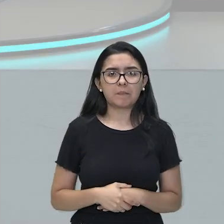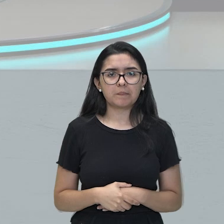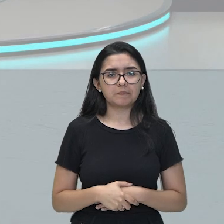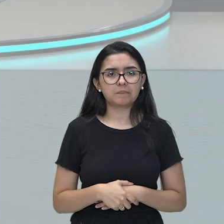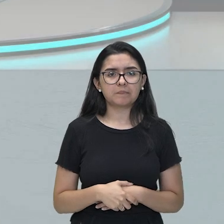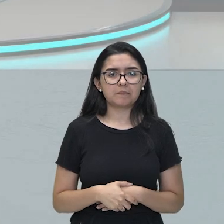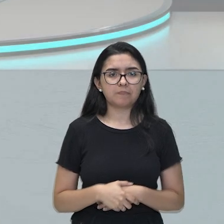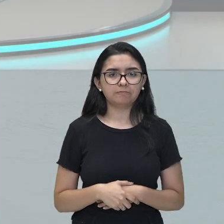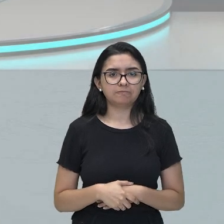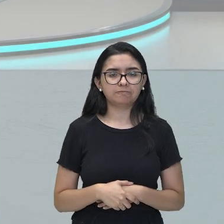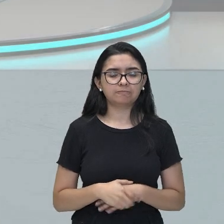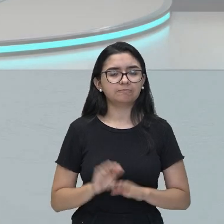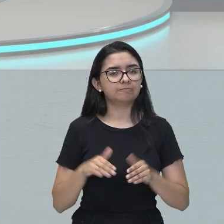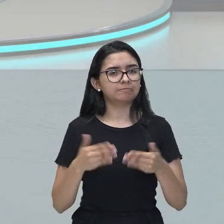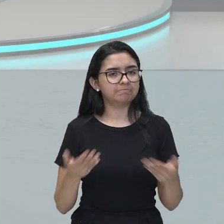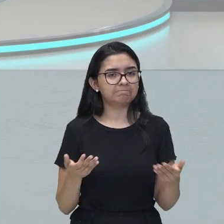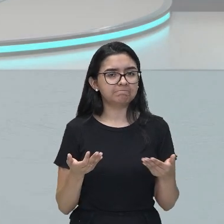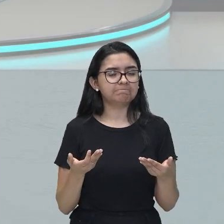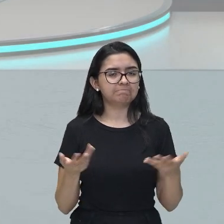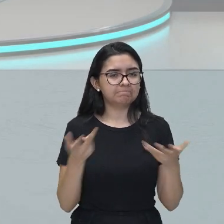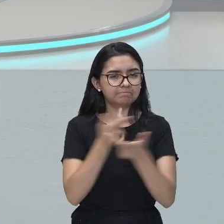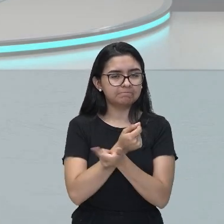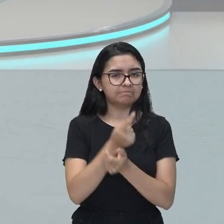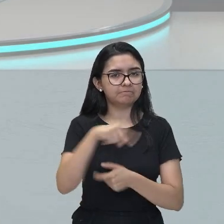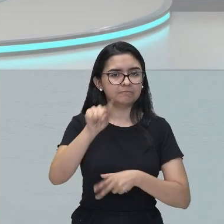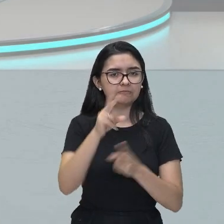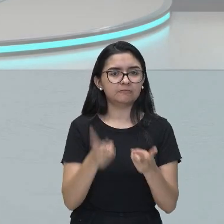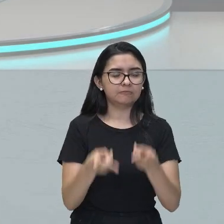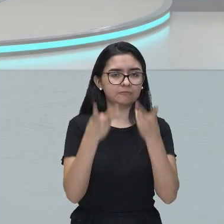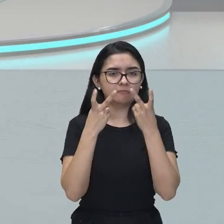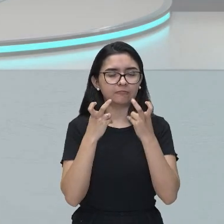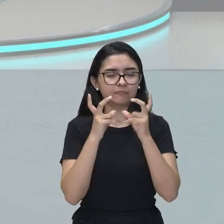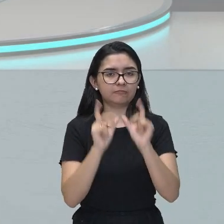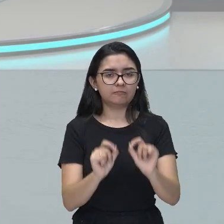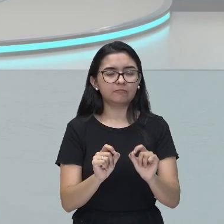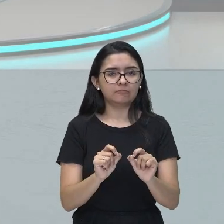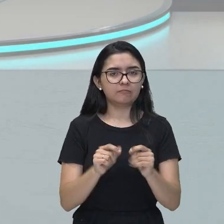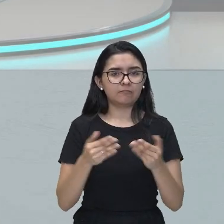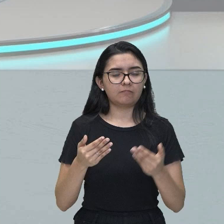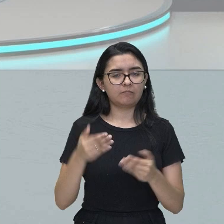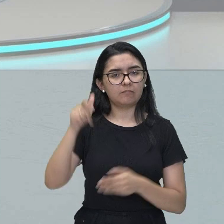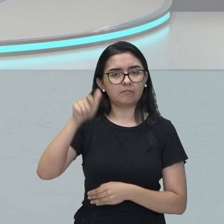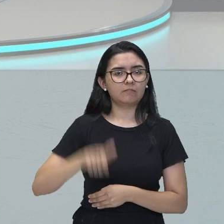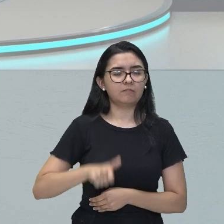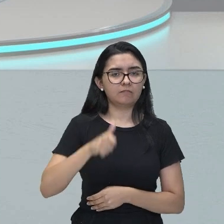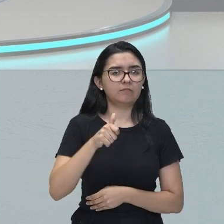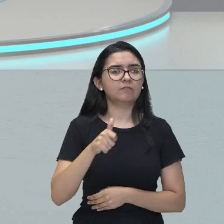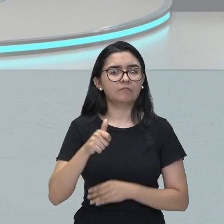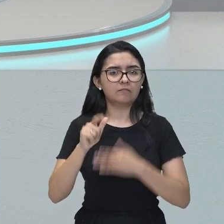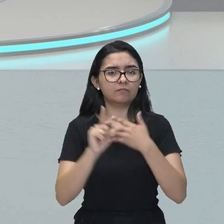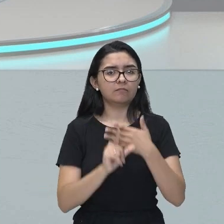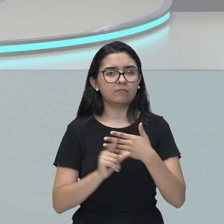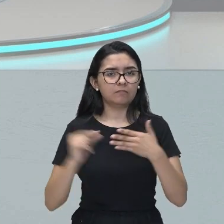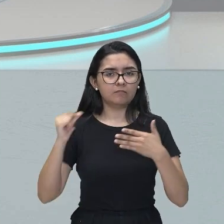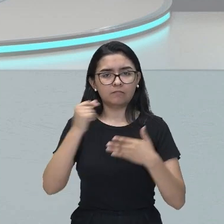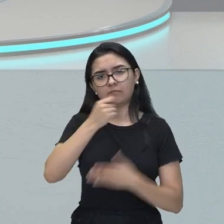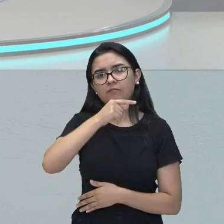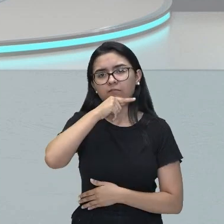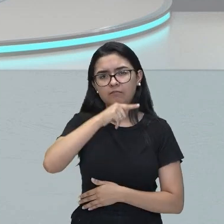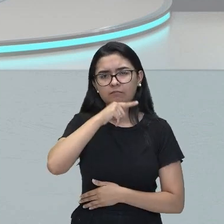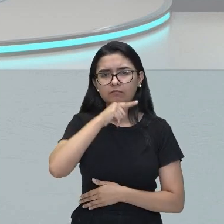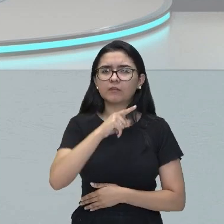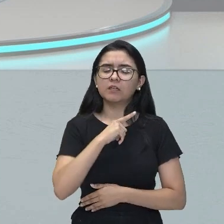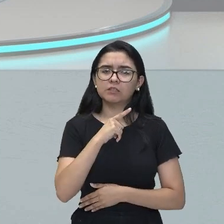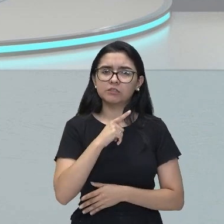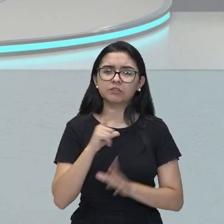Muito bem! Vocês viram? Gregório de Matos tinha, assim, a delicadeza, a